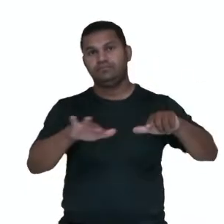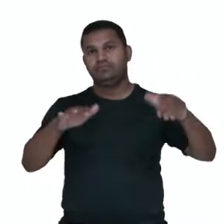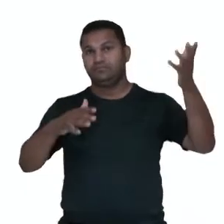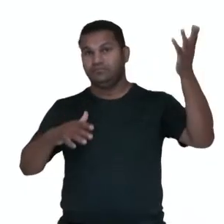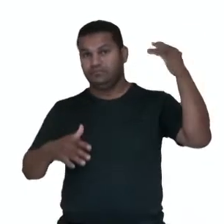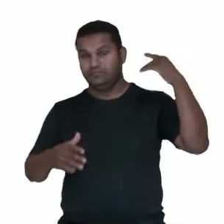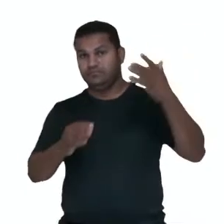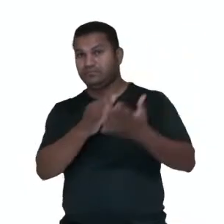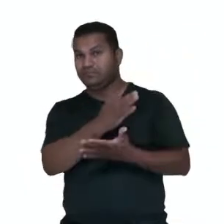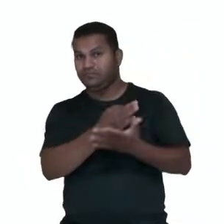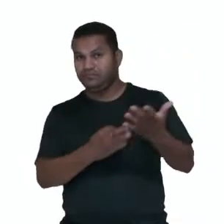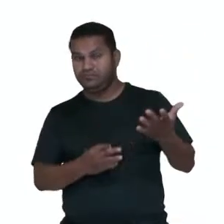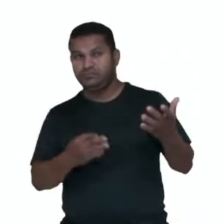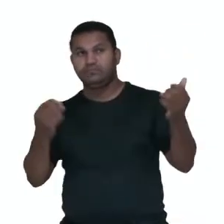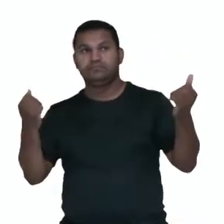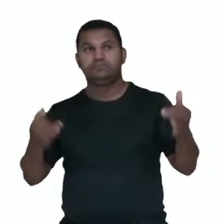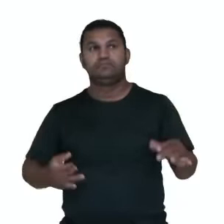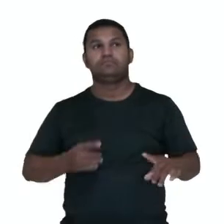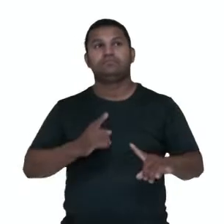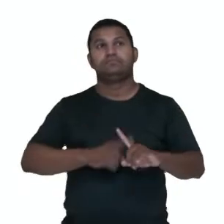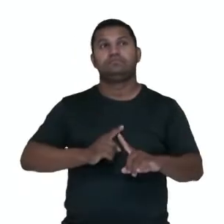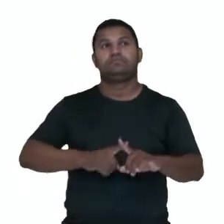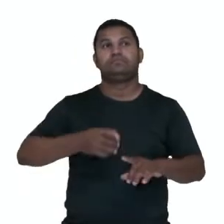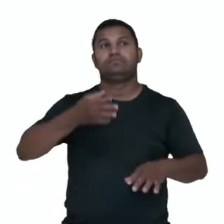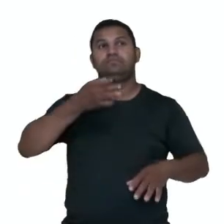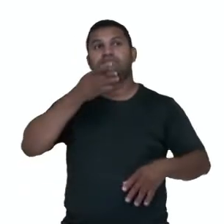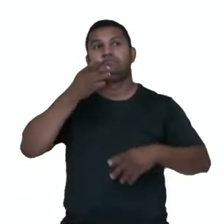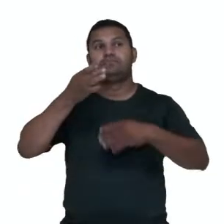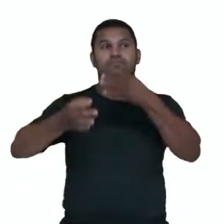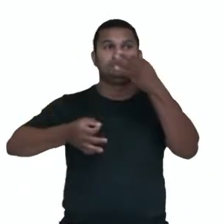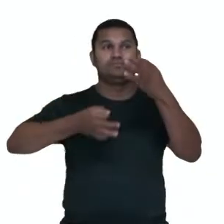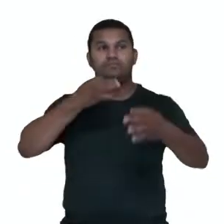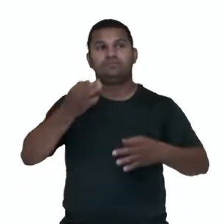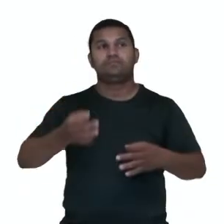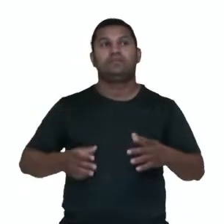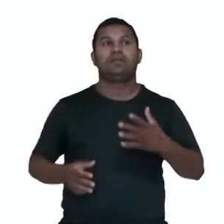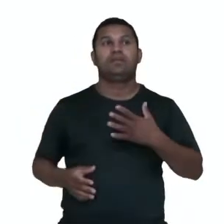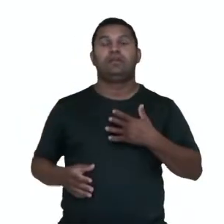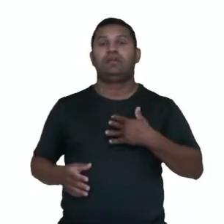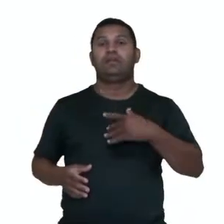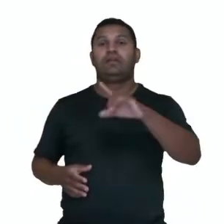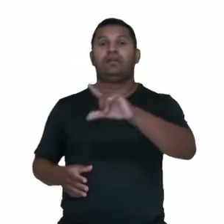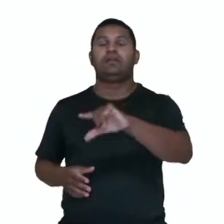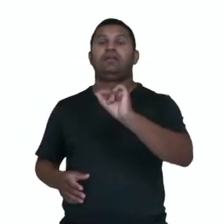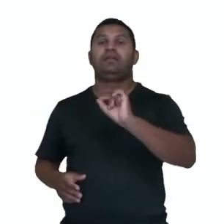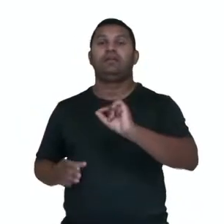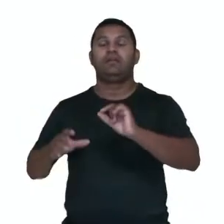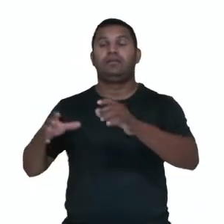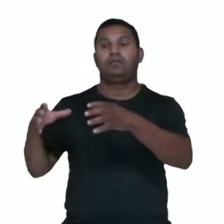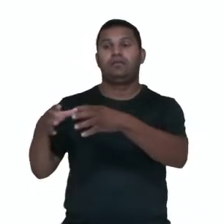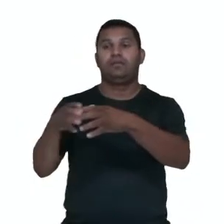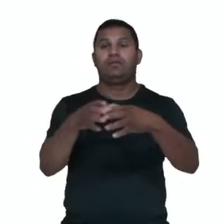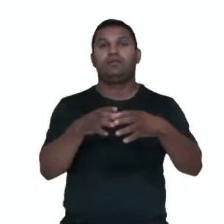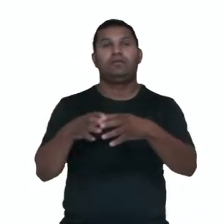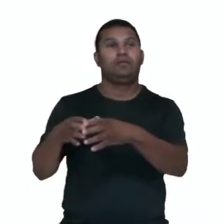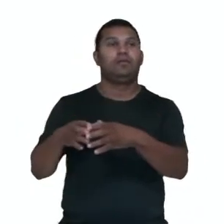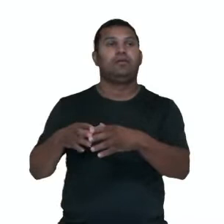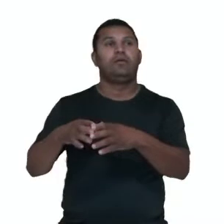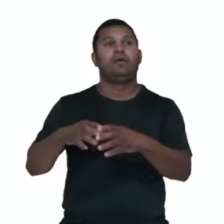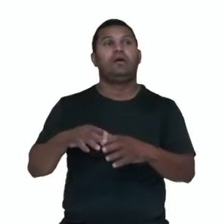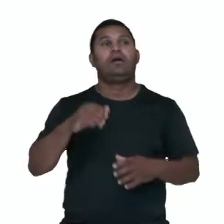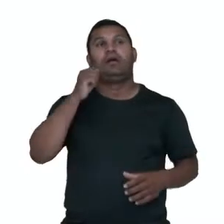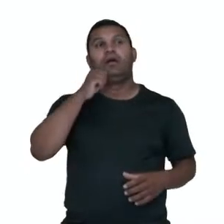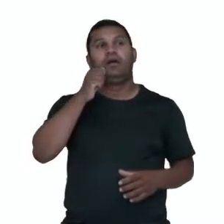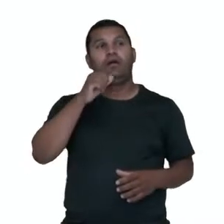Hashimoto escolheu sua escolha pouco depois de apresentar sua demissão de ministra de gabinete ao premier Yoshinide